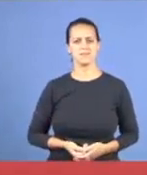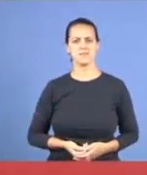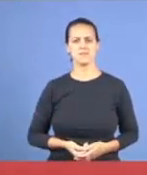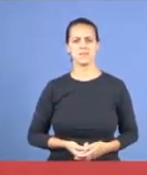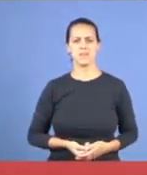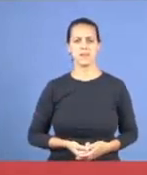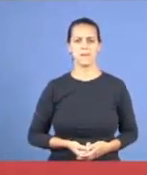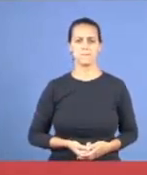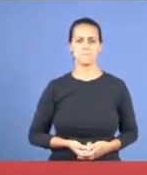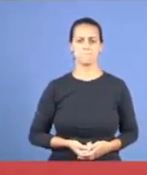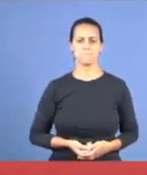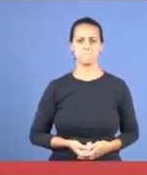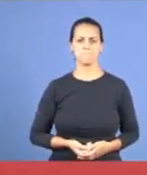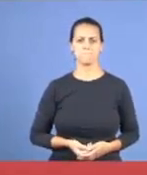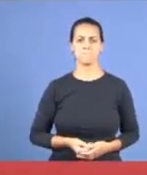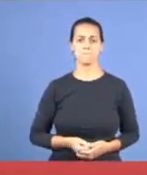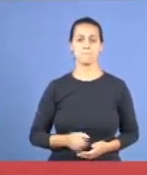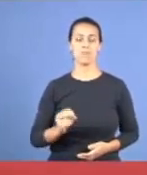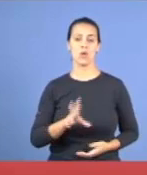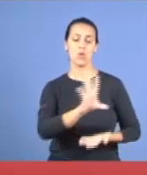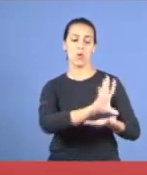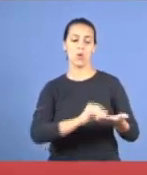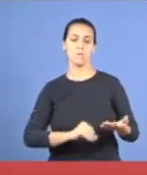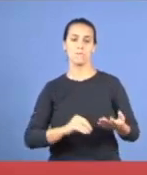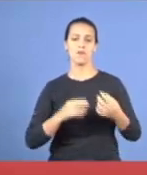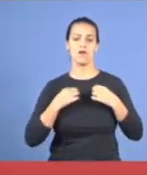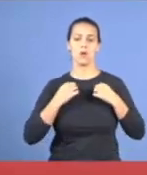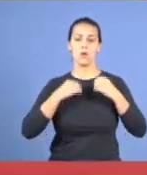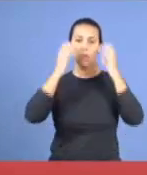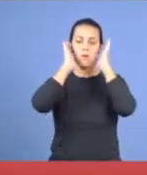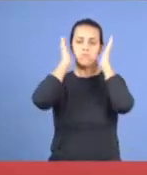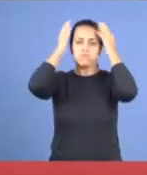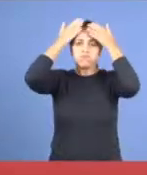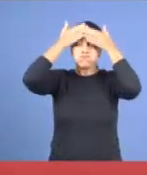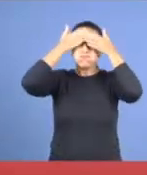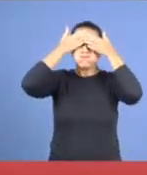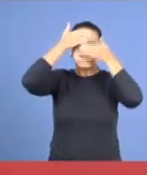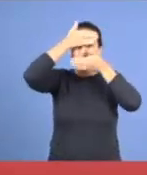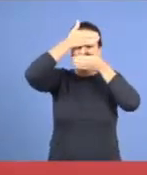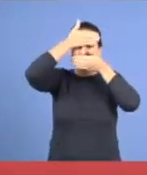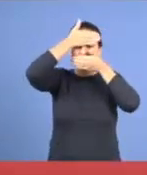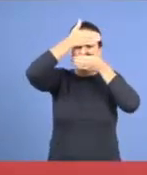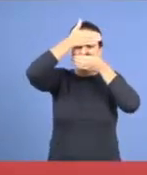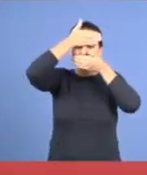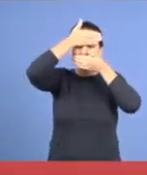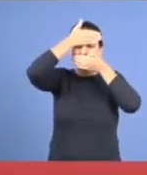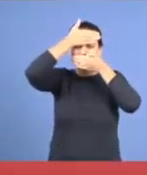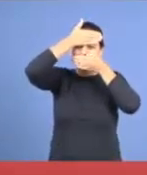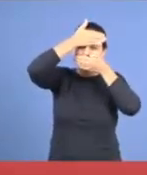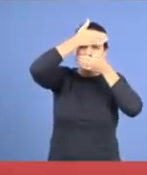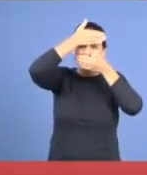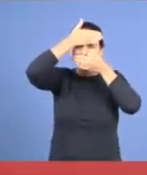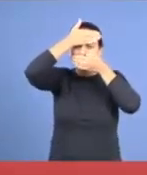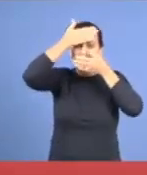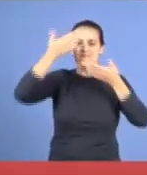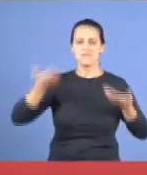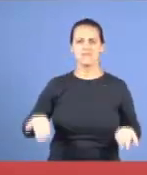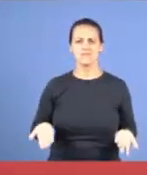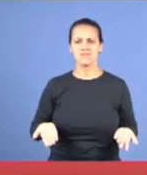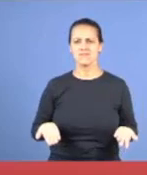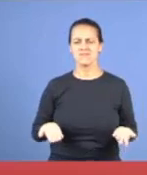não é, religiões que usam, bota só, aquela burca, com aquele buraco, aqui para ver, e olha, ainda tem uma tampa na frente,